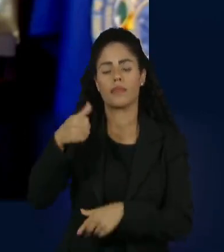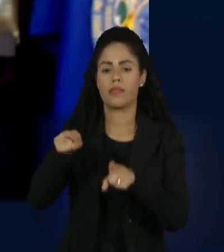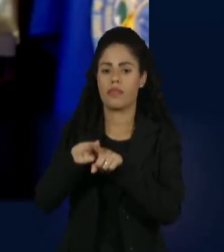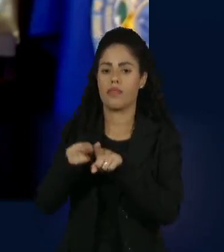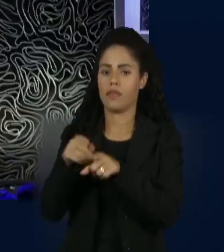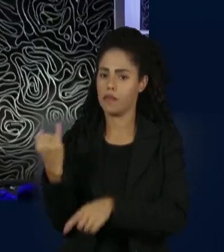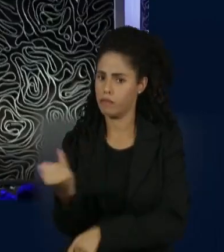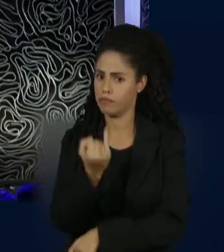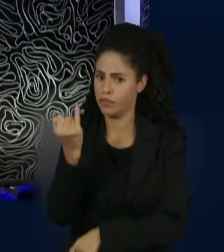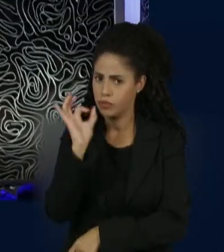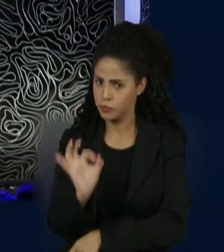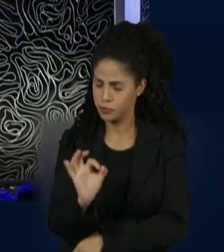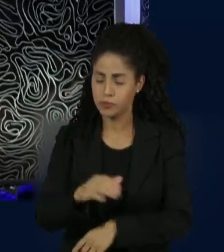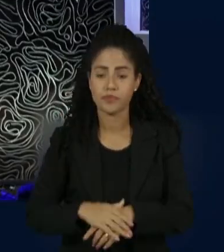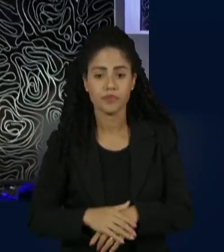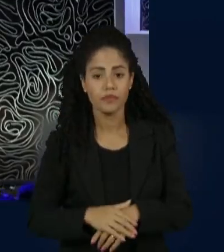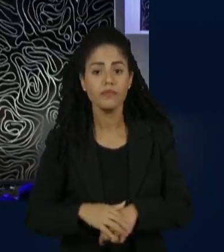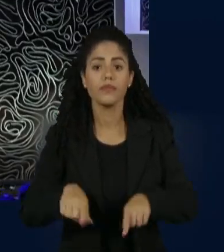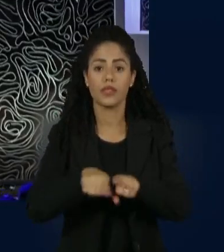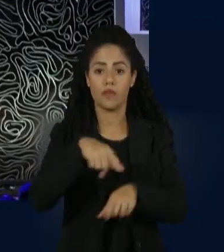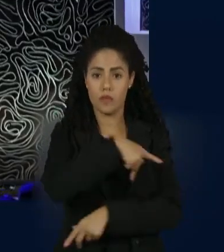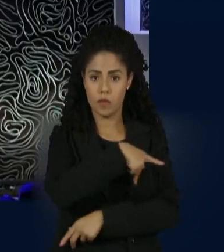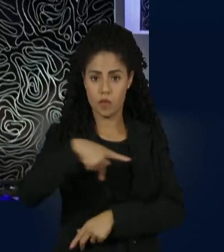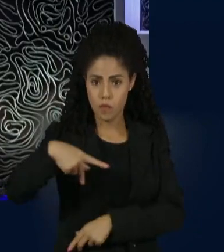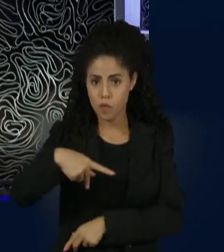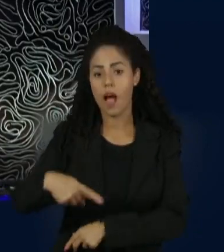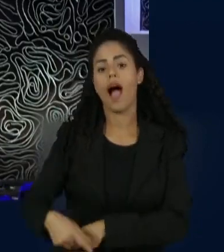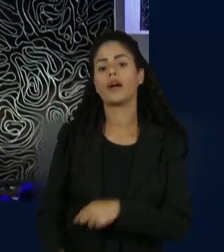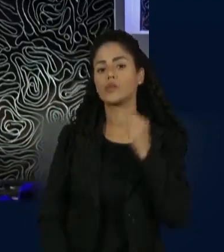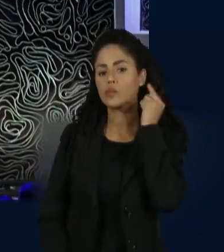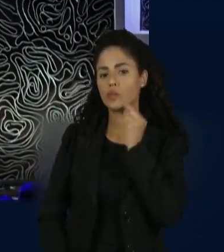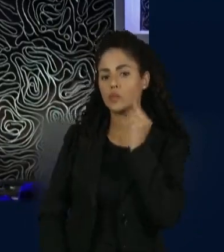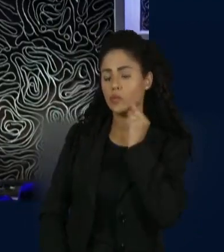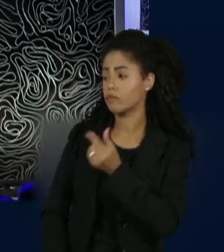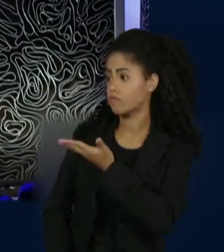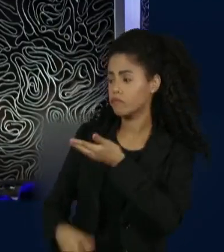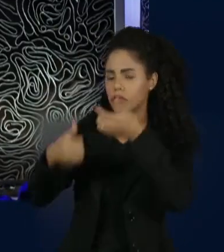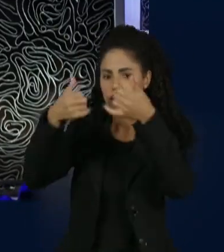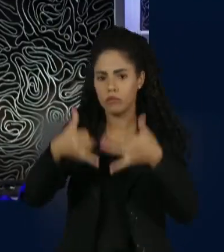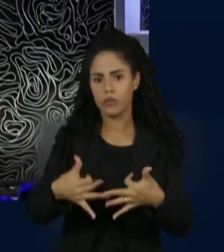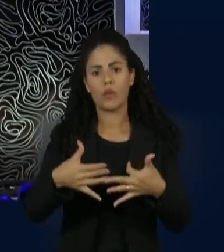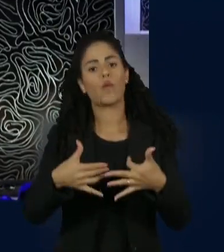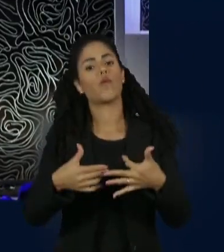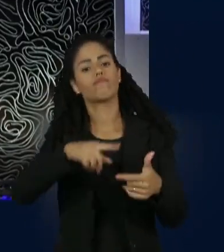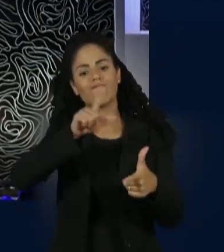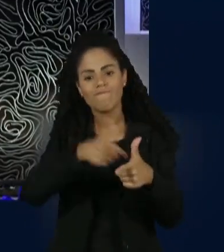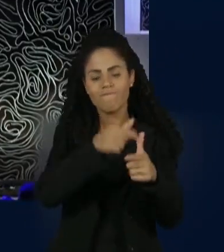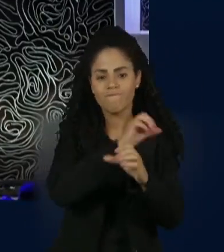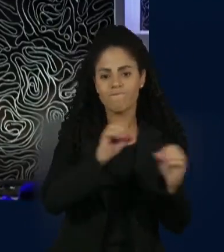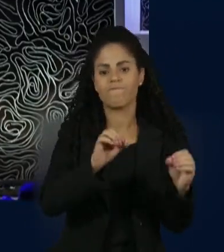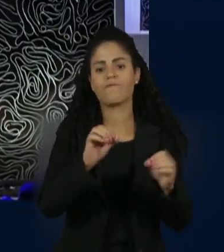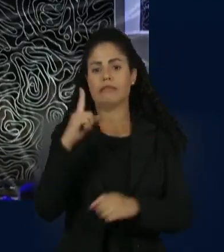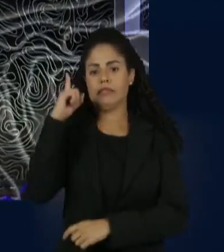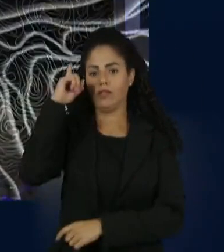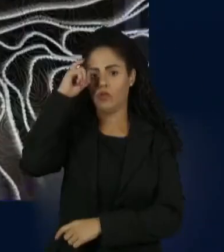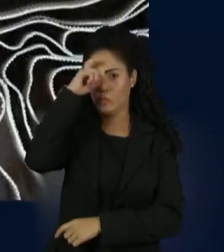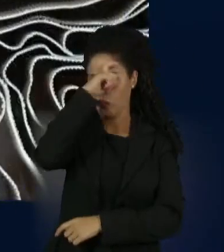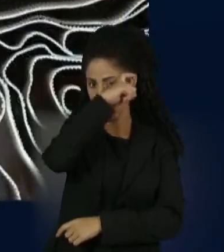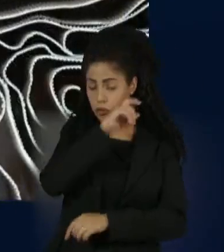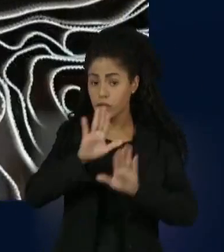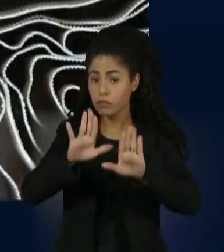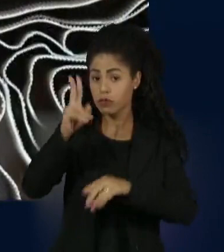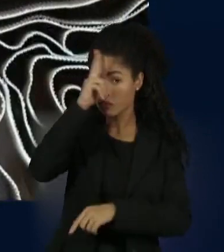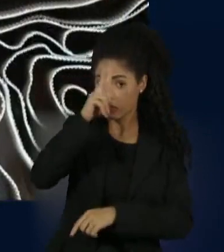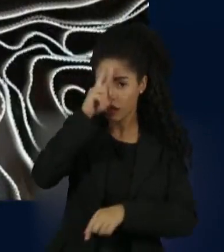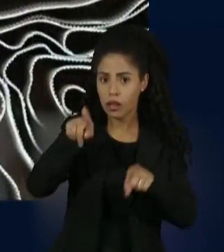que sejam sustentáveis. O presidente da Câmara, Arthur Lira, considera difícil o Congresso rever a meta fiscal. E